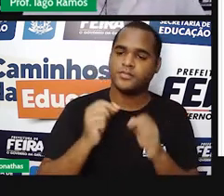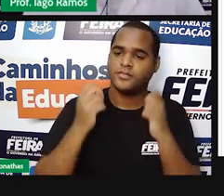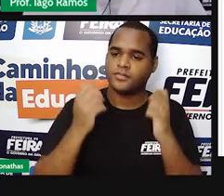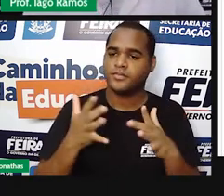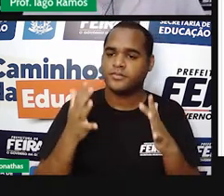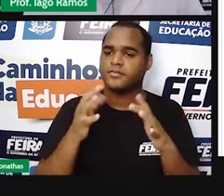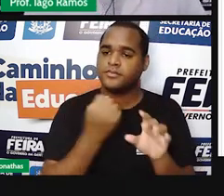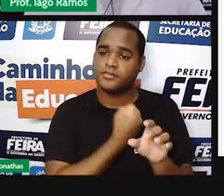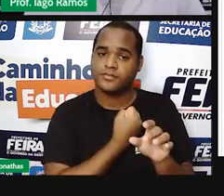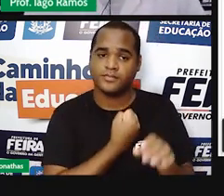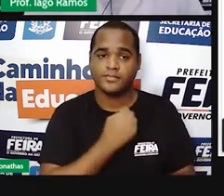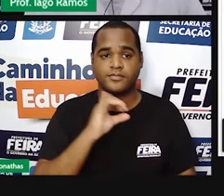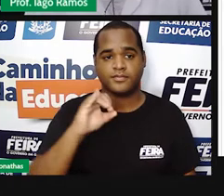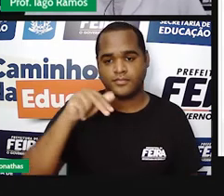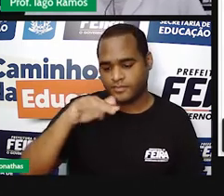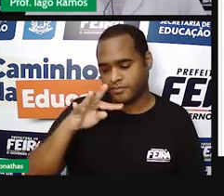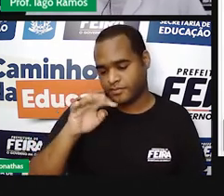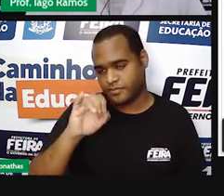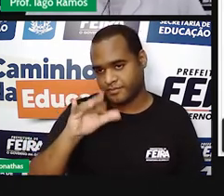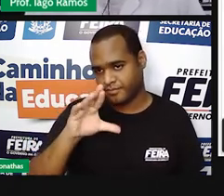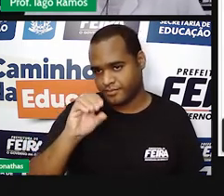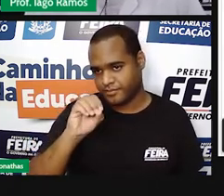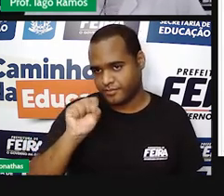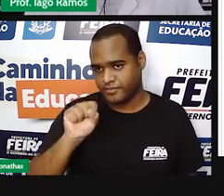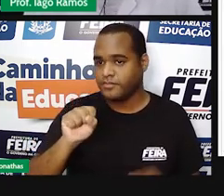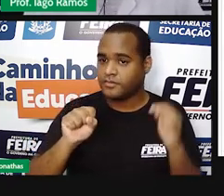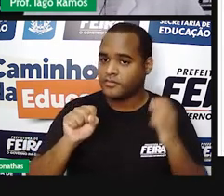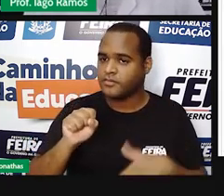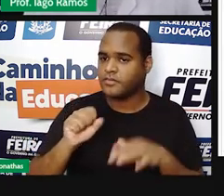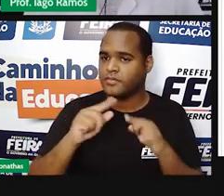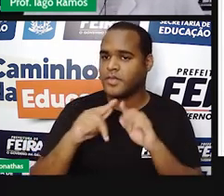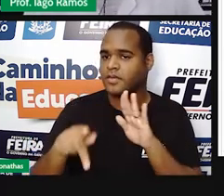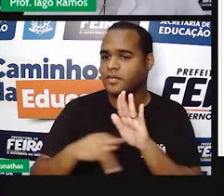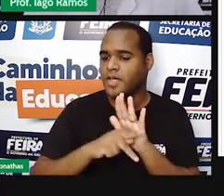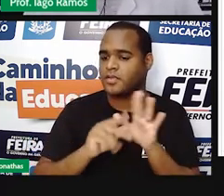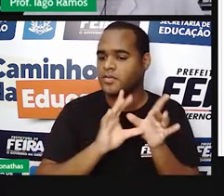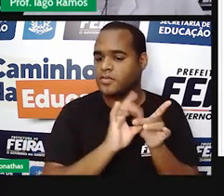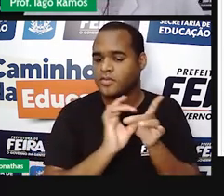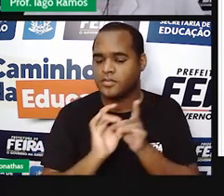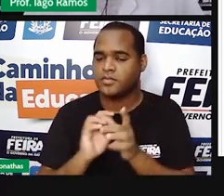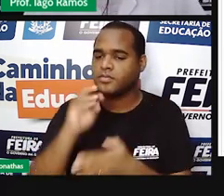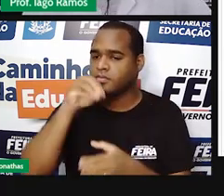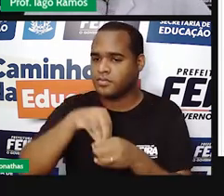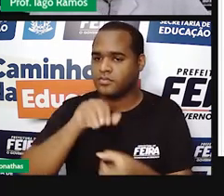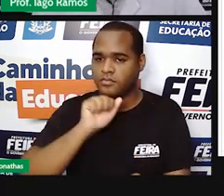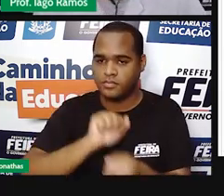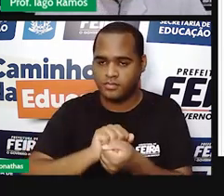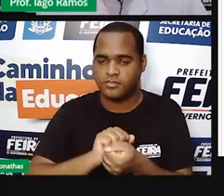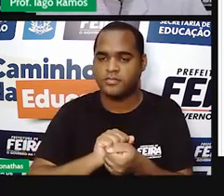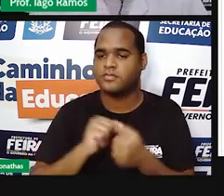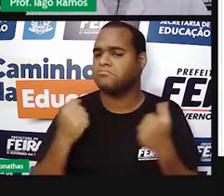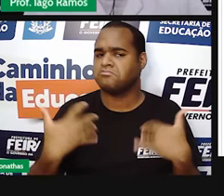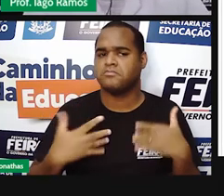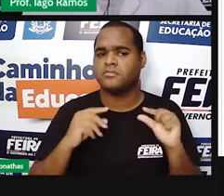quem fazem... Quais são os números que fazem parte desse conjunto dos números inteiros, né?